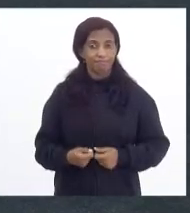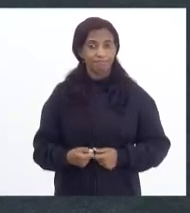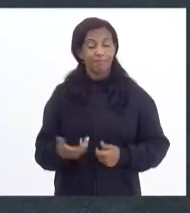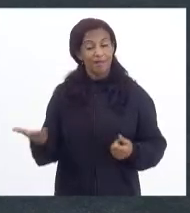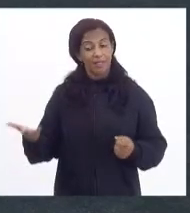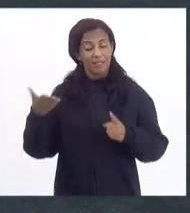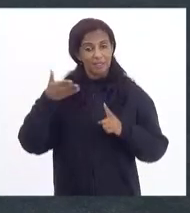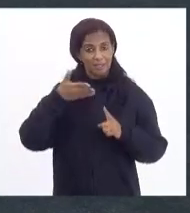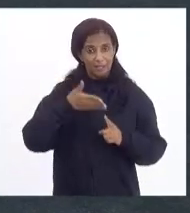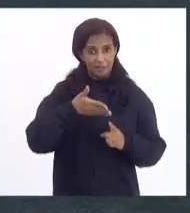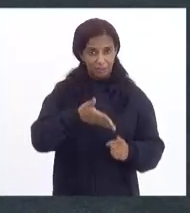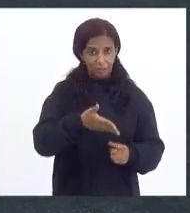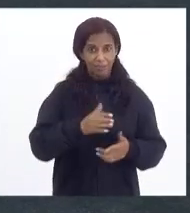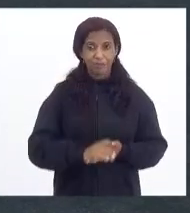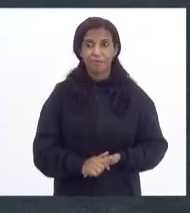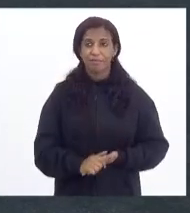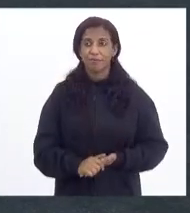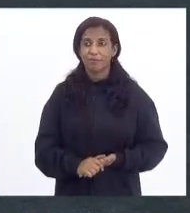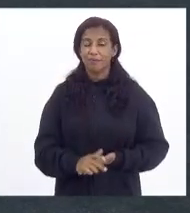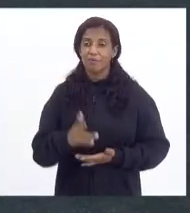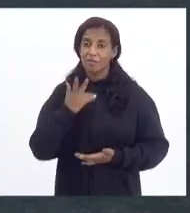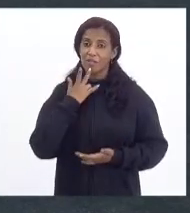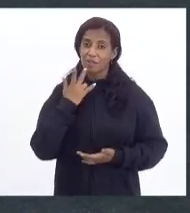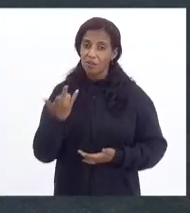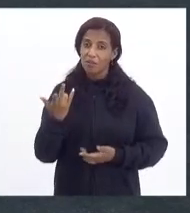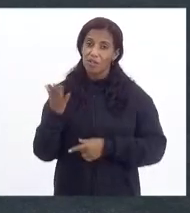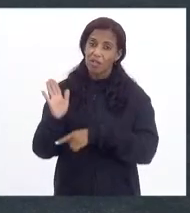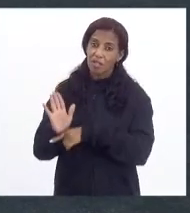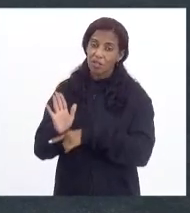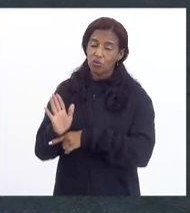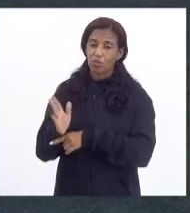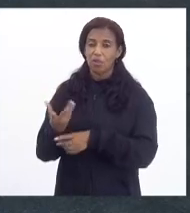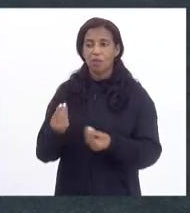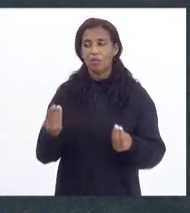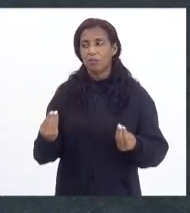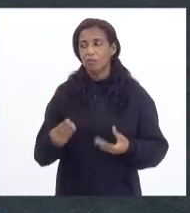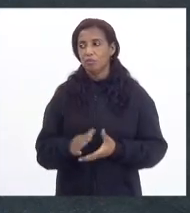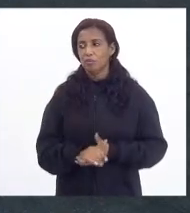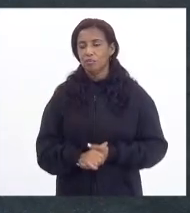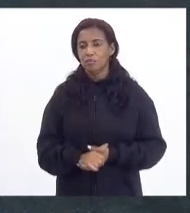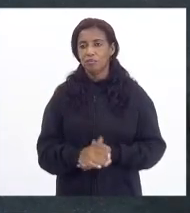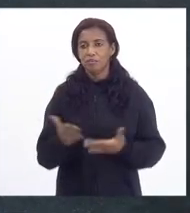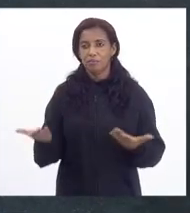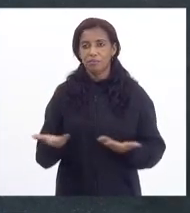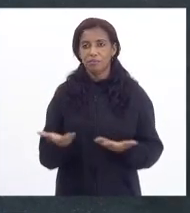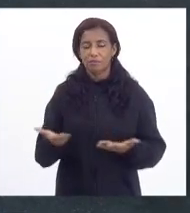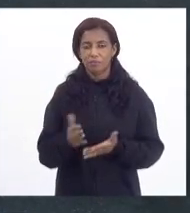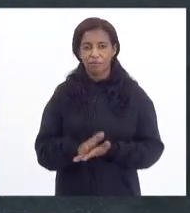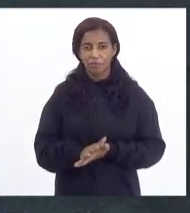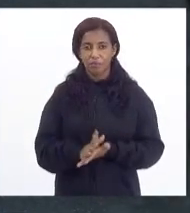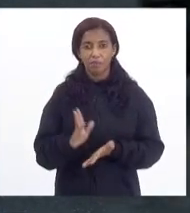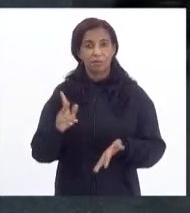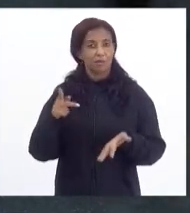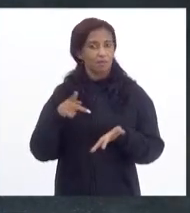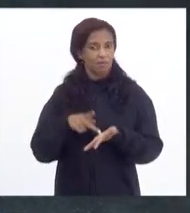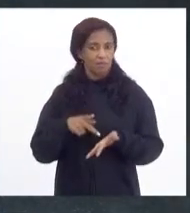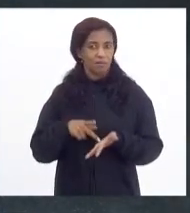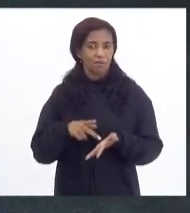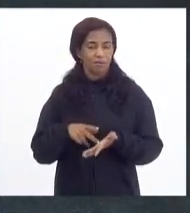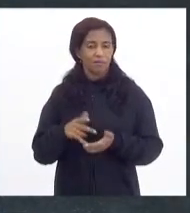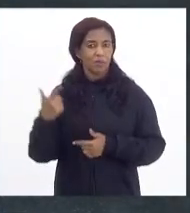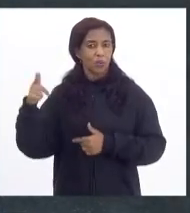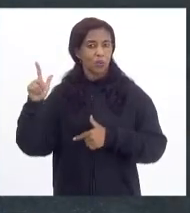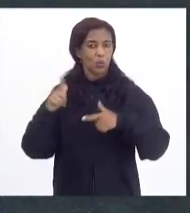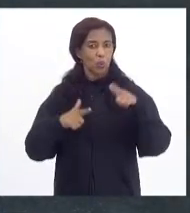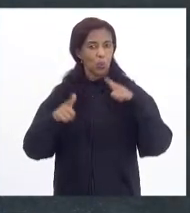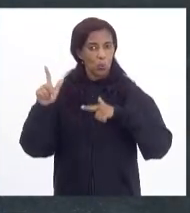sentido que eu falei que ajudaria muito. por também é verdade que em